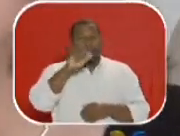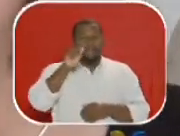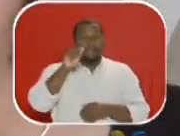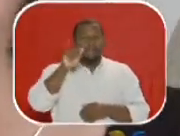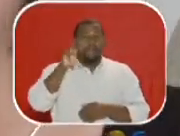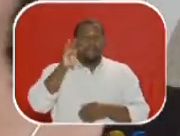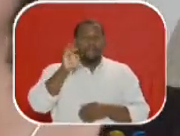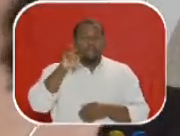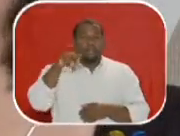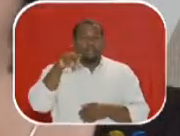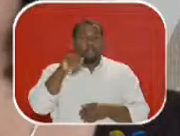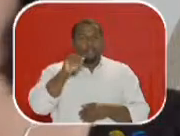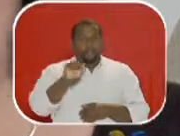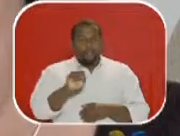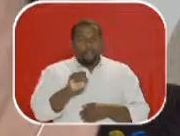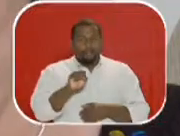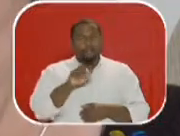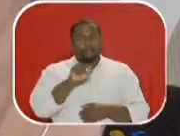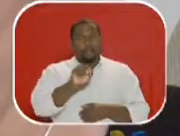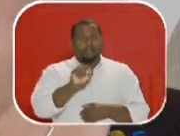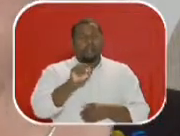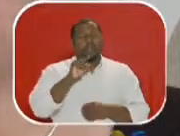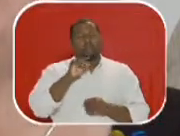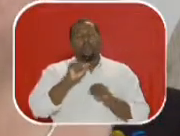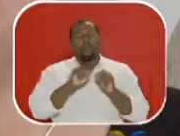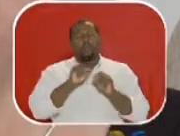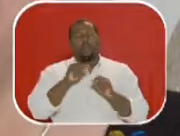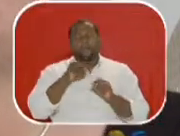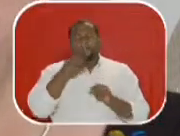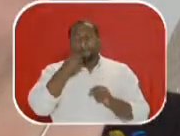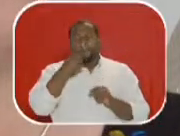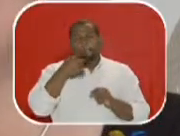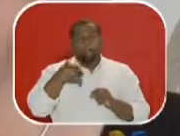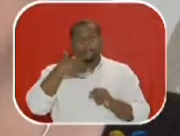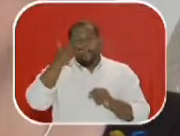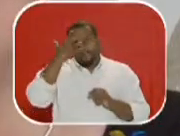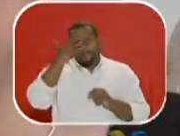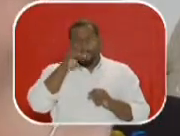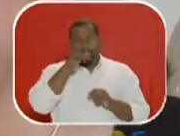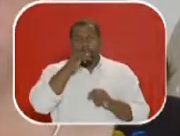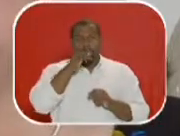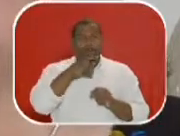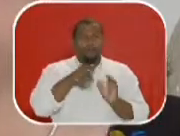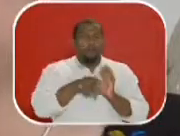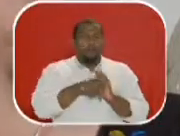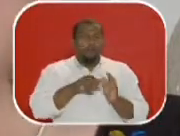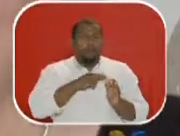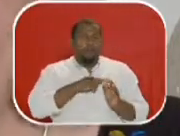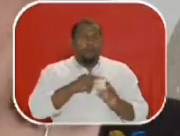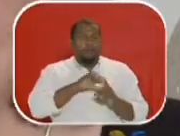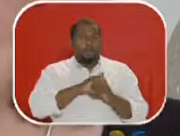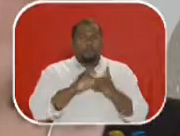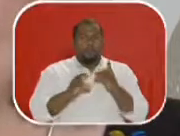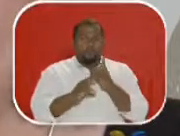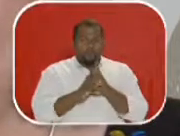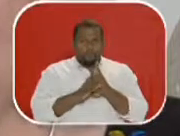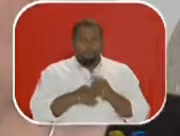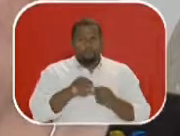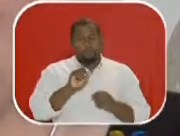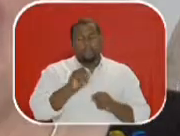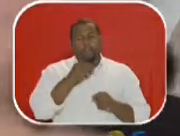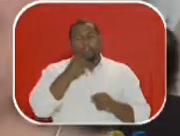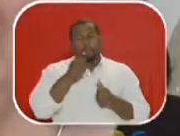quando não é mais o culto de onisíaco. Porque é muito fácil a gente pensar isso. Um culto de uma religião, um ritual religioso,